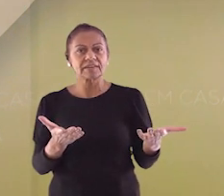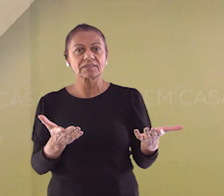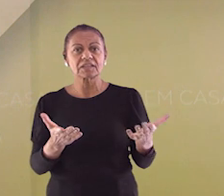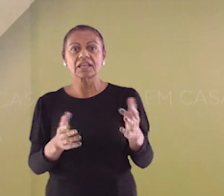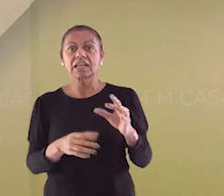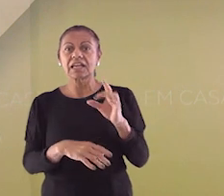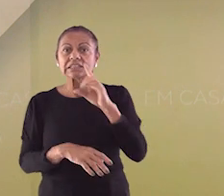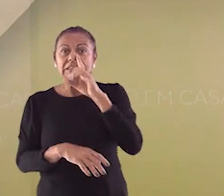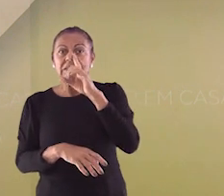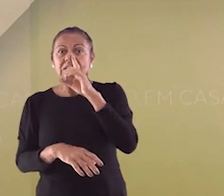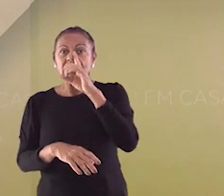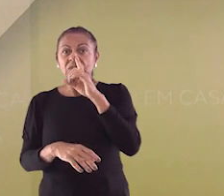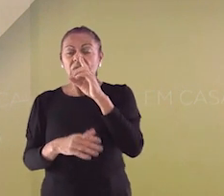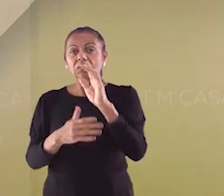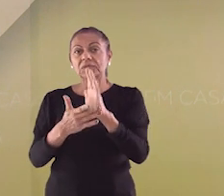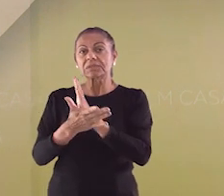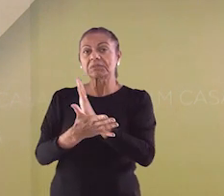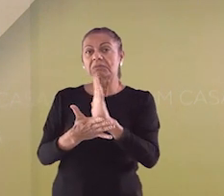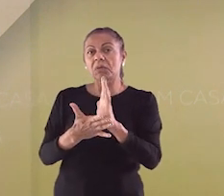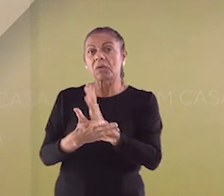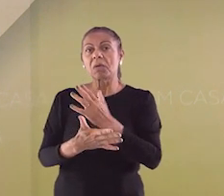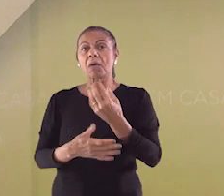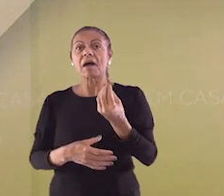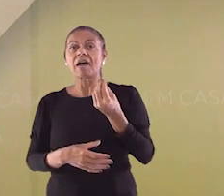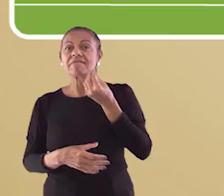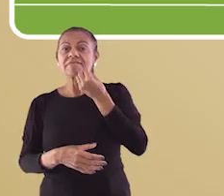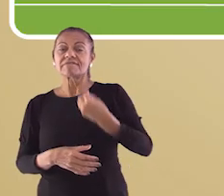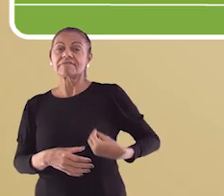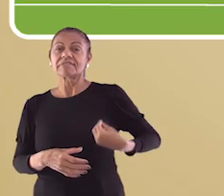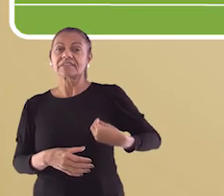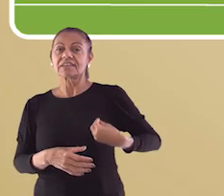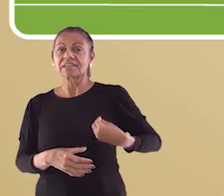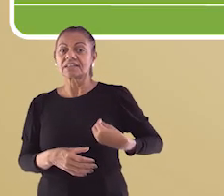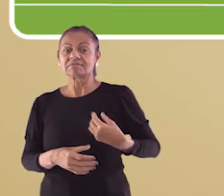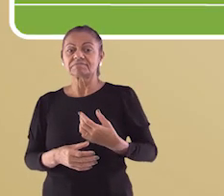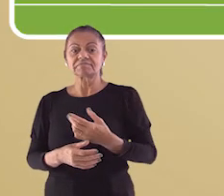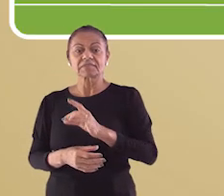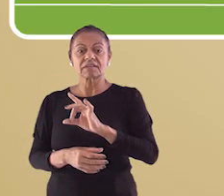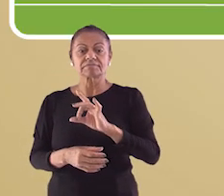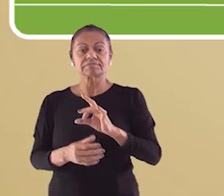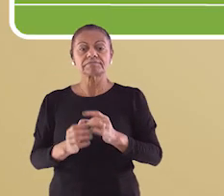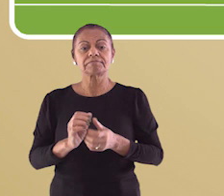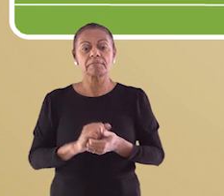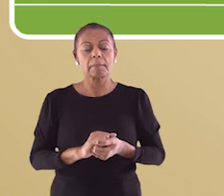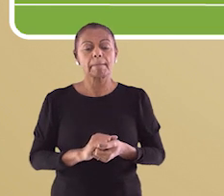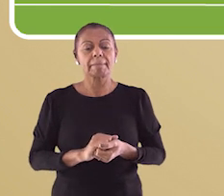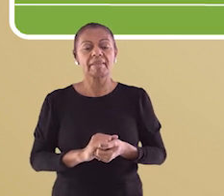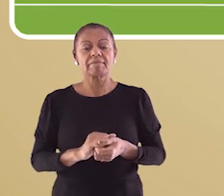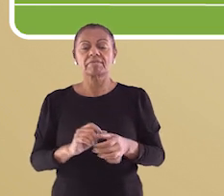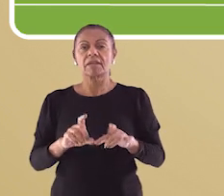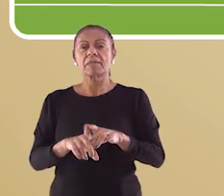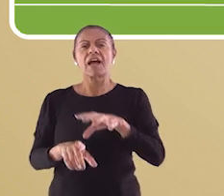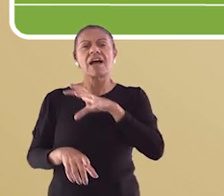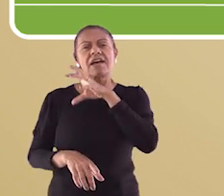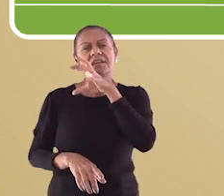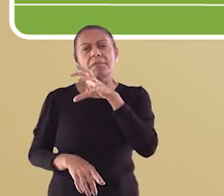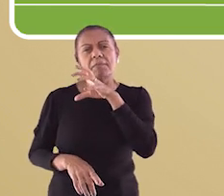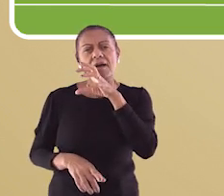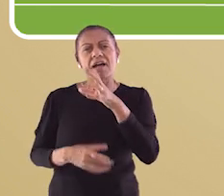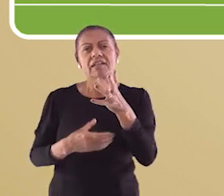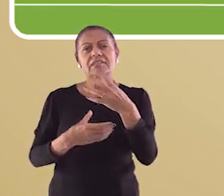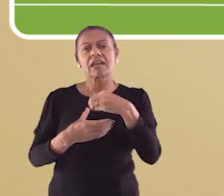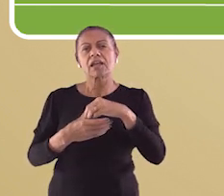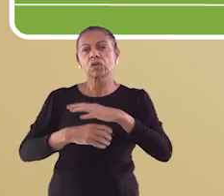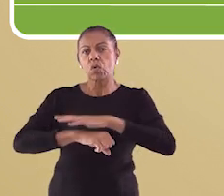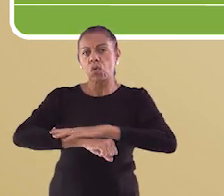ameaça à sobrevivência de várias espécies. Este artifício tem como objetivo acumular energia